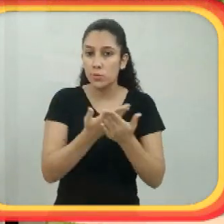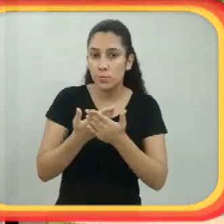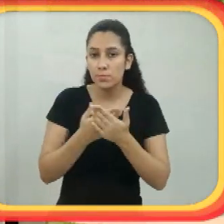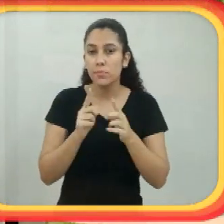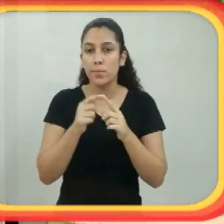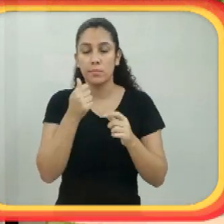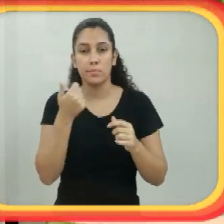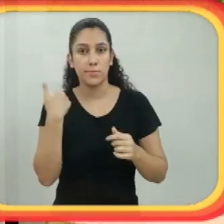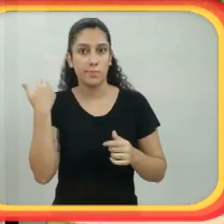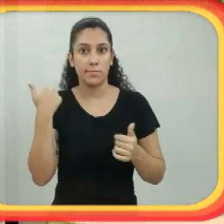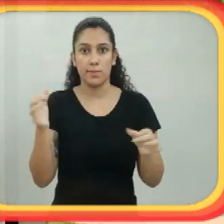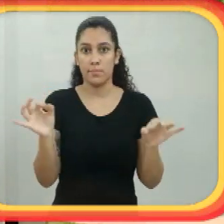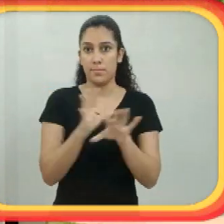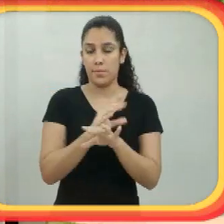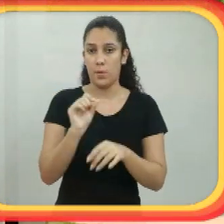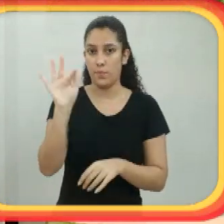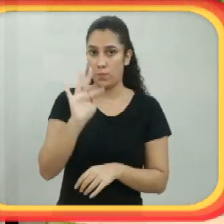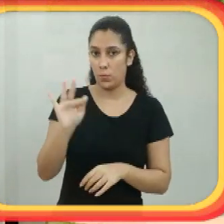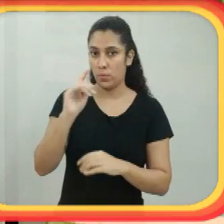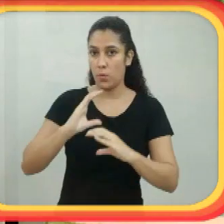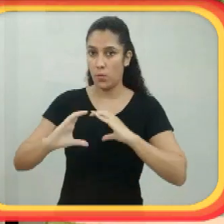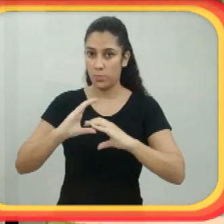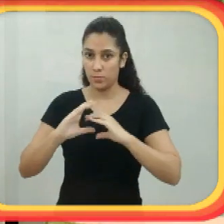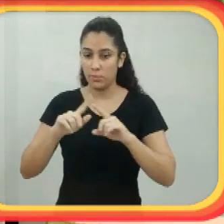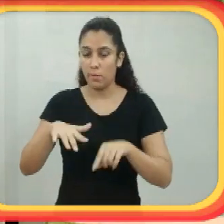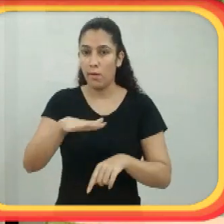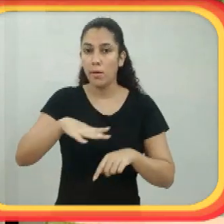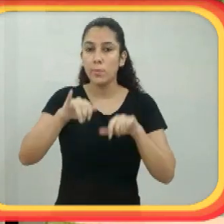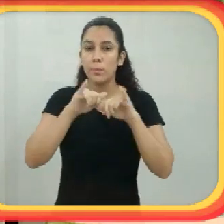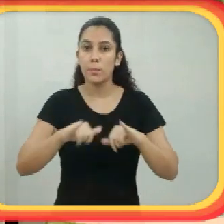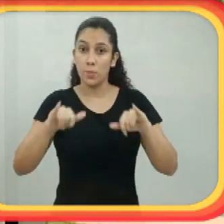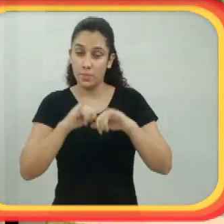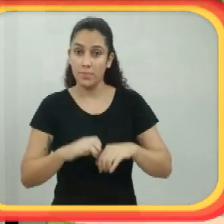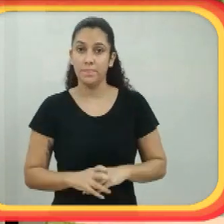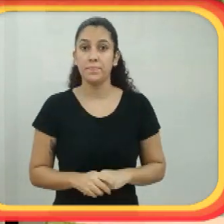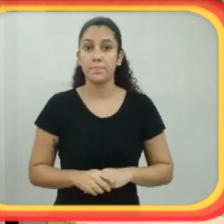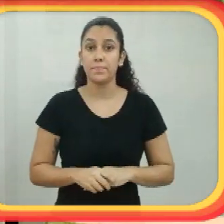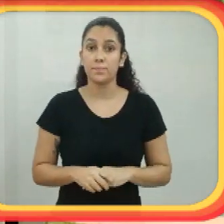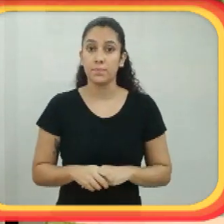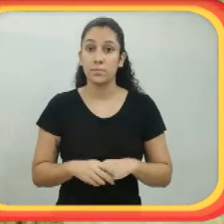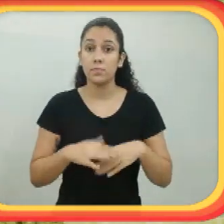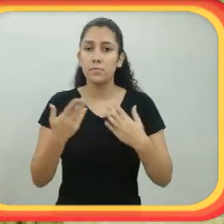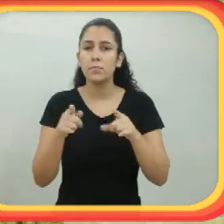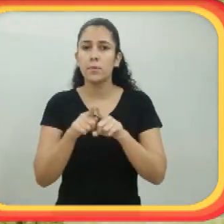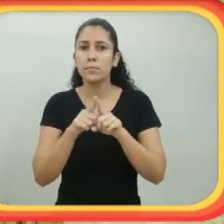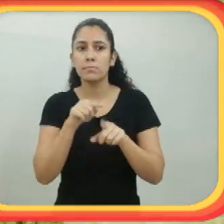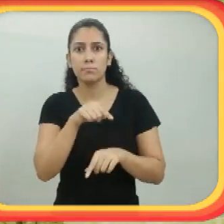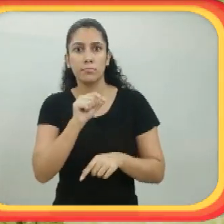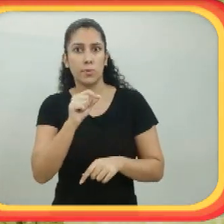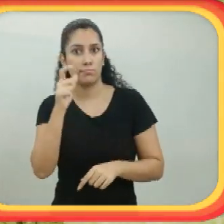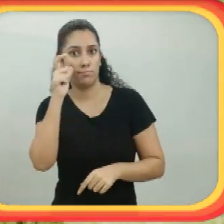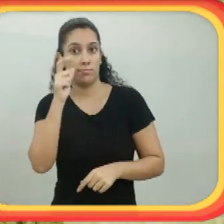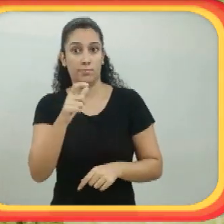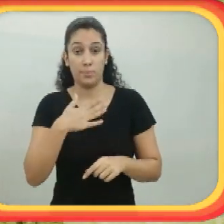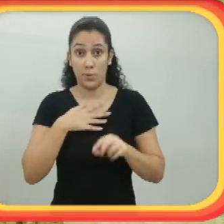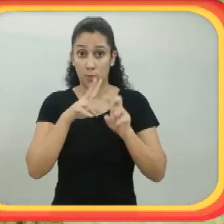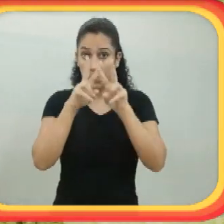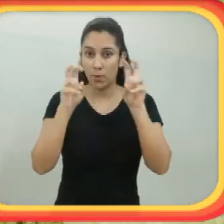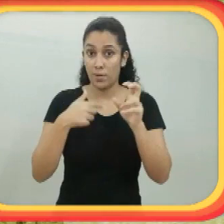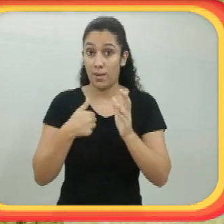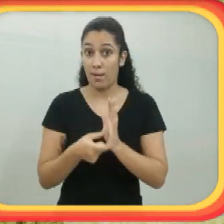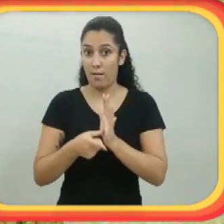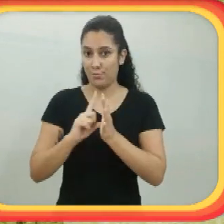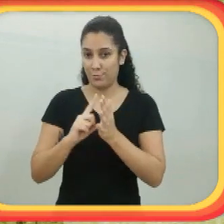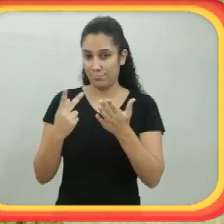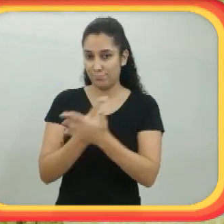voltei para os estudos. Eu estava terminando a faculdade de comunicação, na área de publicidade. E também foi uma coisa interessante. O meu tema,